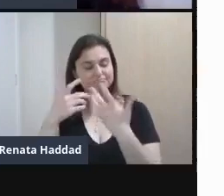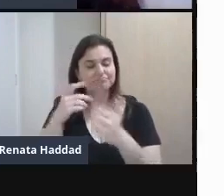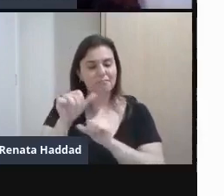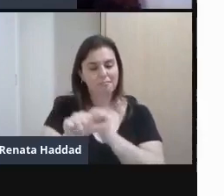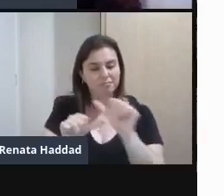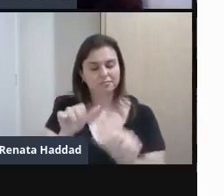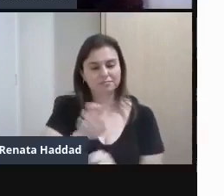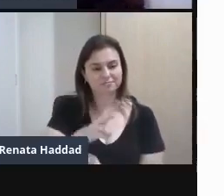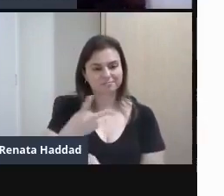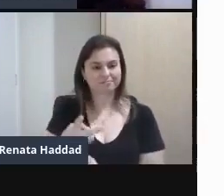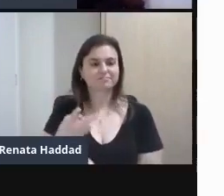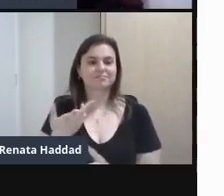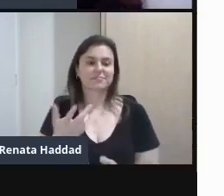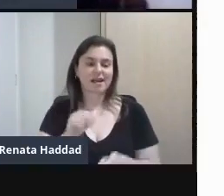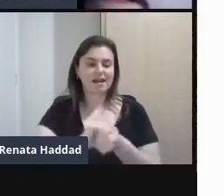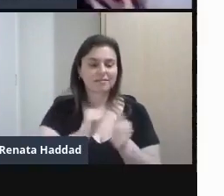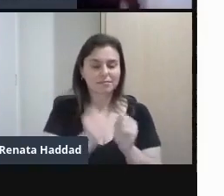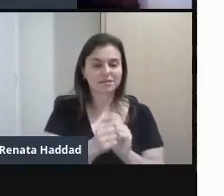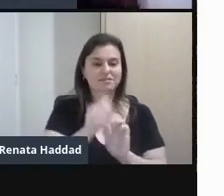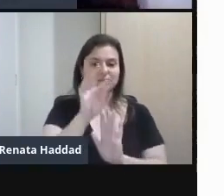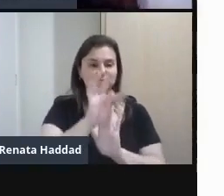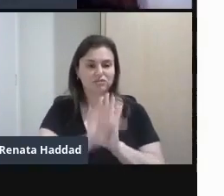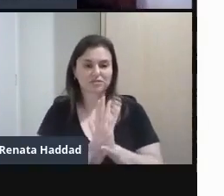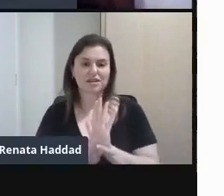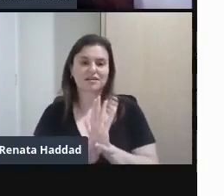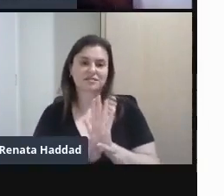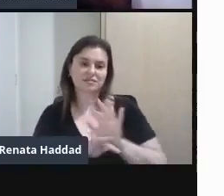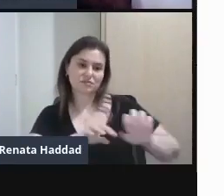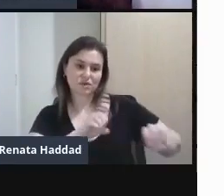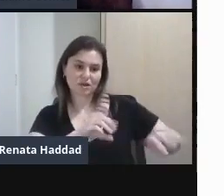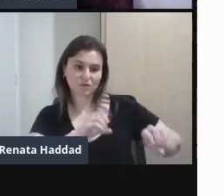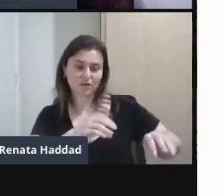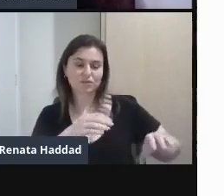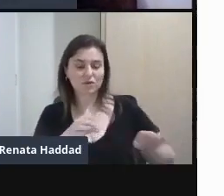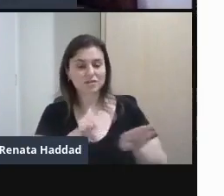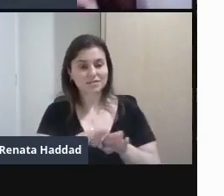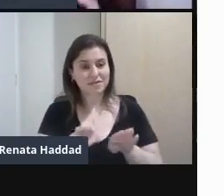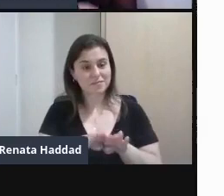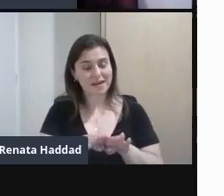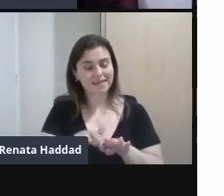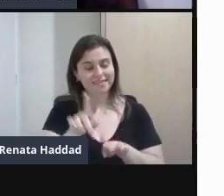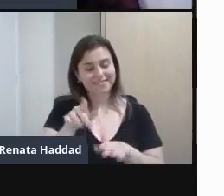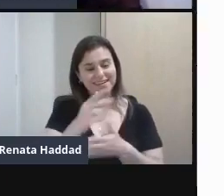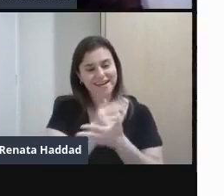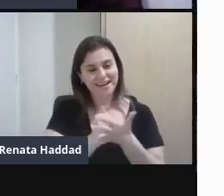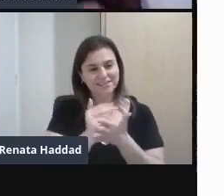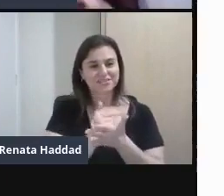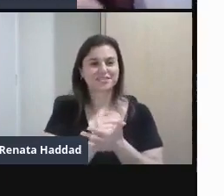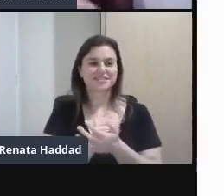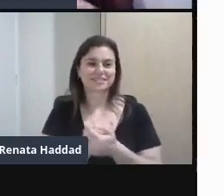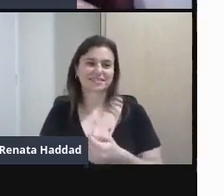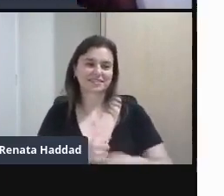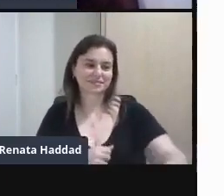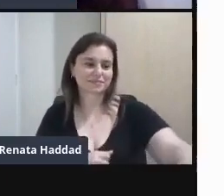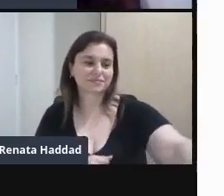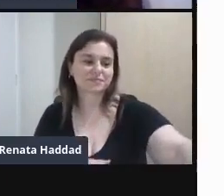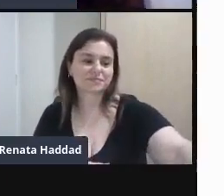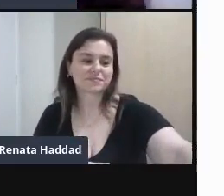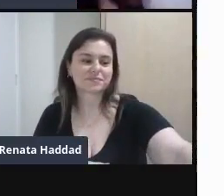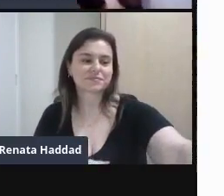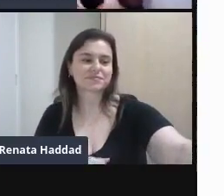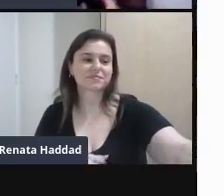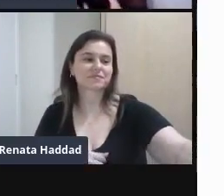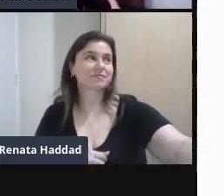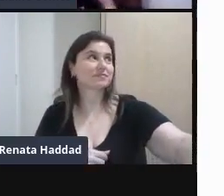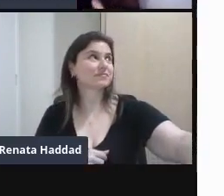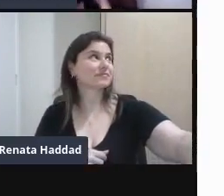Adaptação De texto Esses educadores Que também são artistas Estão vendo aqui O Vanderlei A historinha é péssima Não é assim